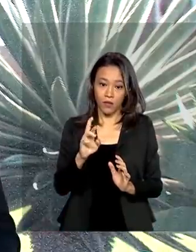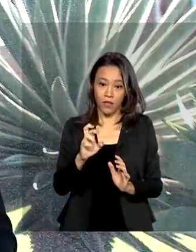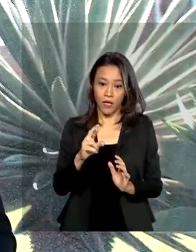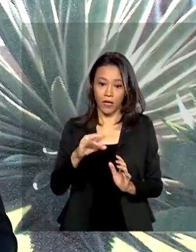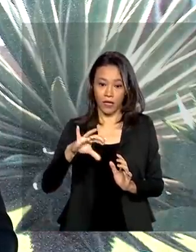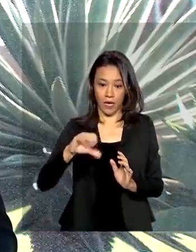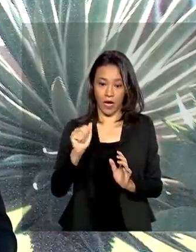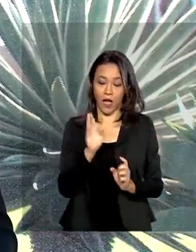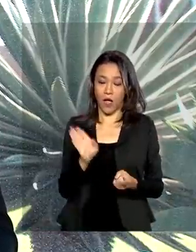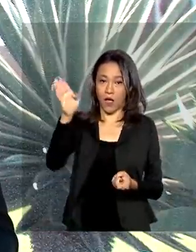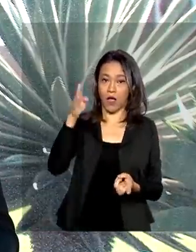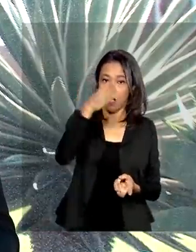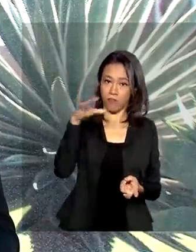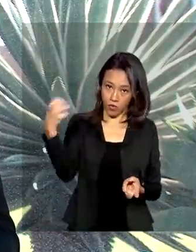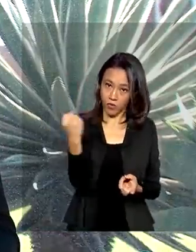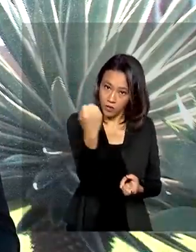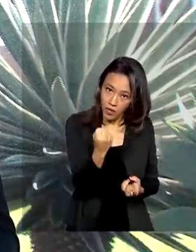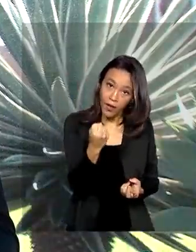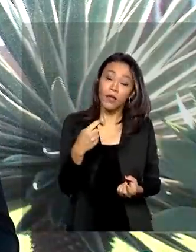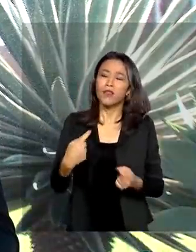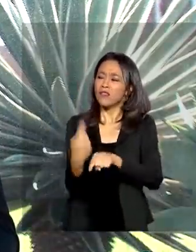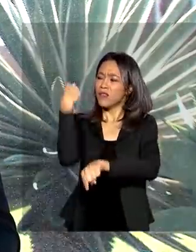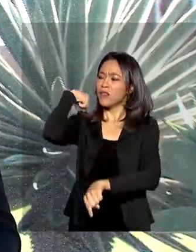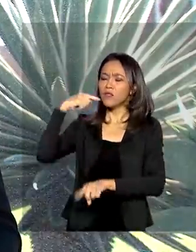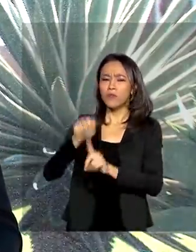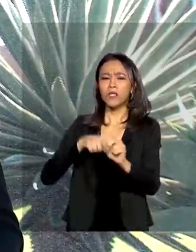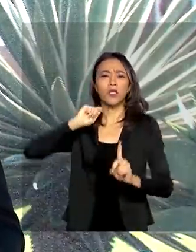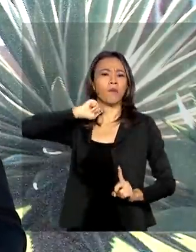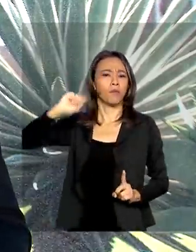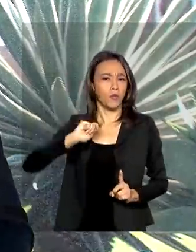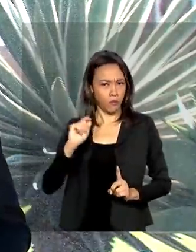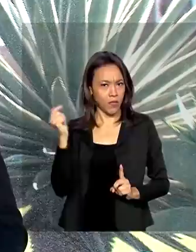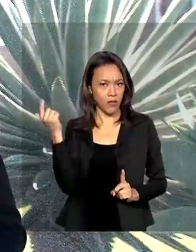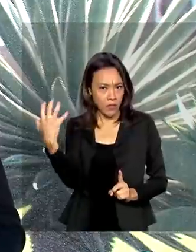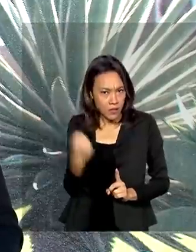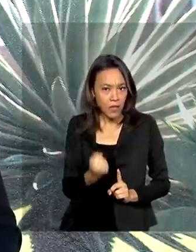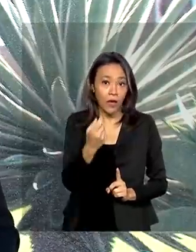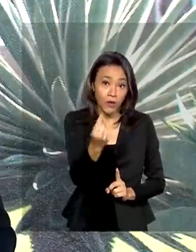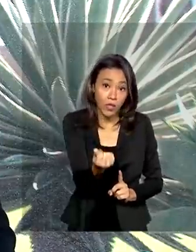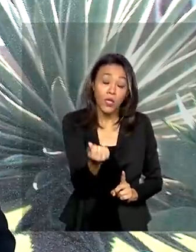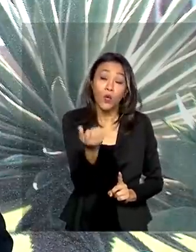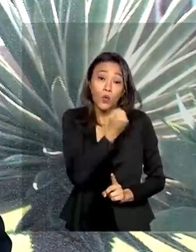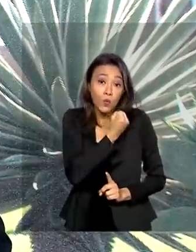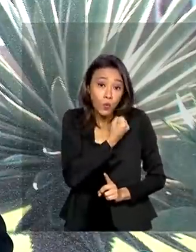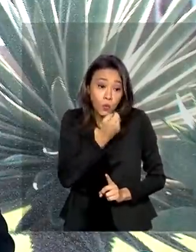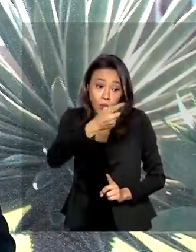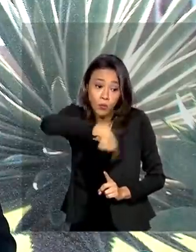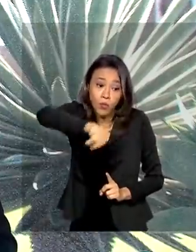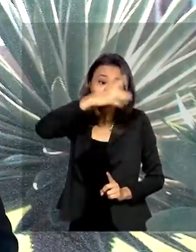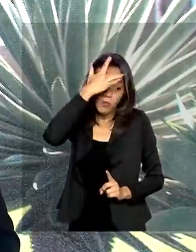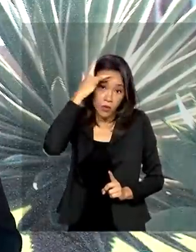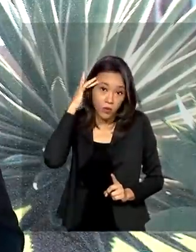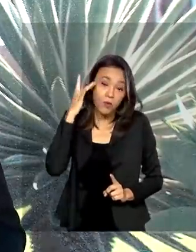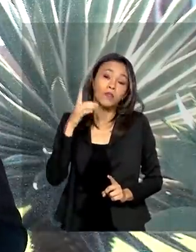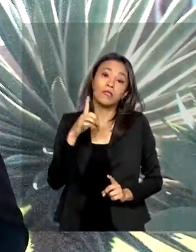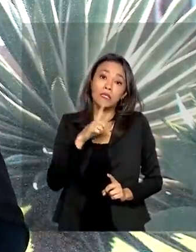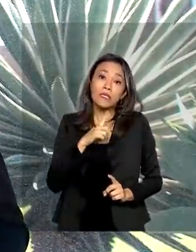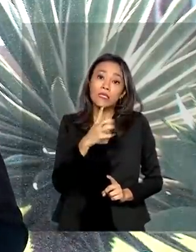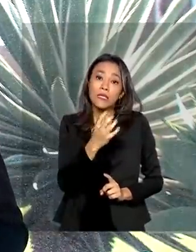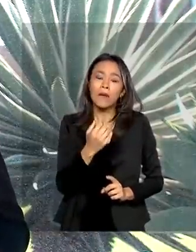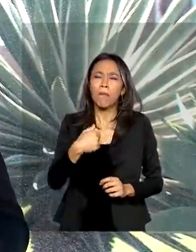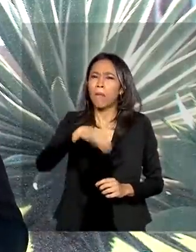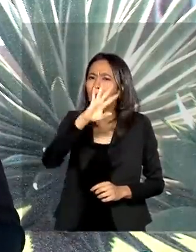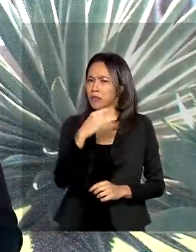abril, quando começou o pagamento do auxílio emergencial, o número de pessoas que tiveram o benefício creditado pela Caixa já passa de R$ 44